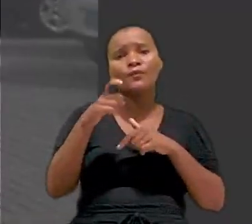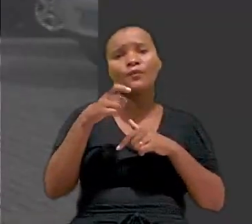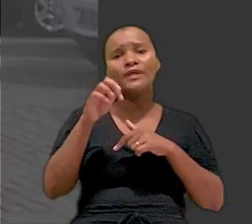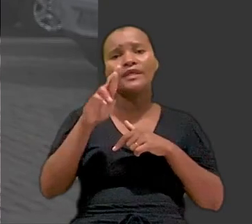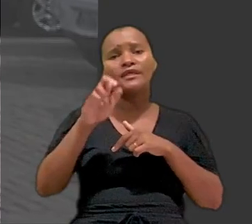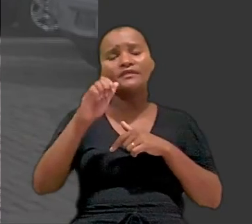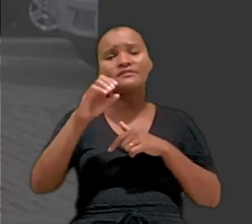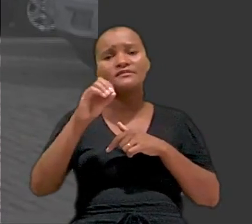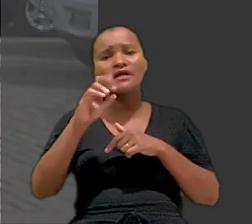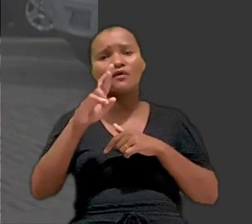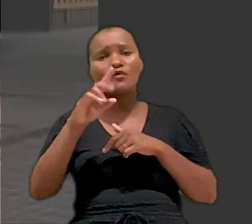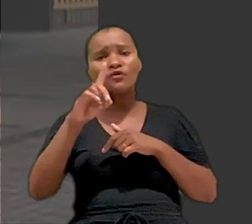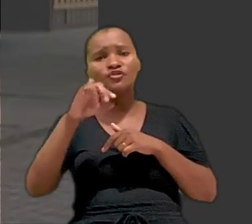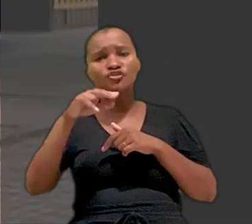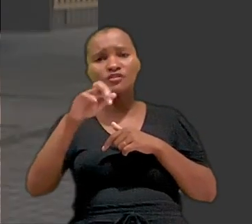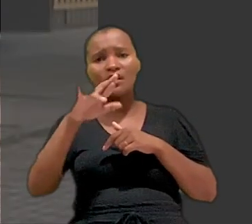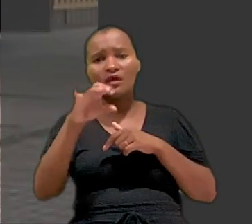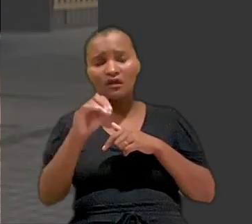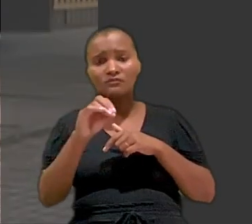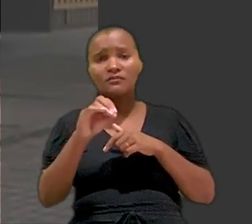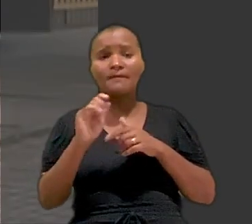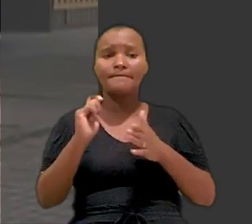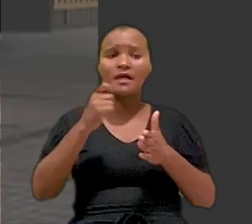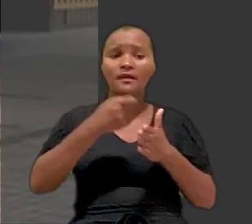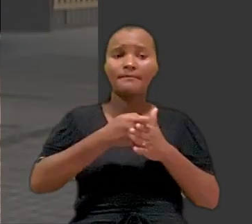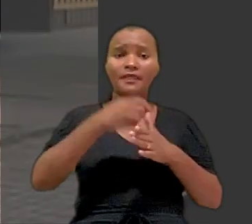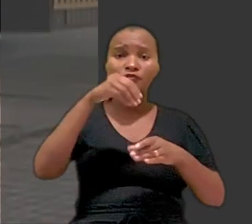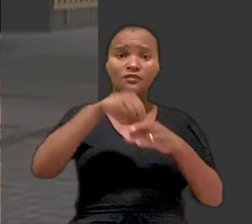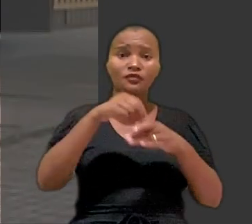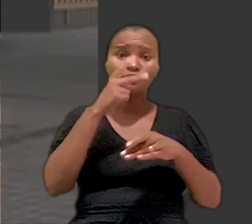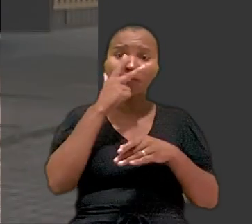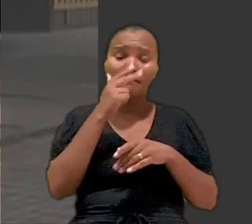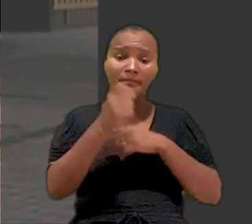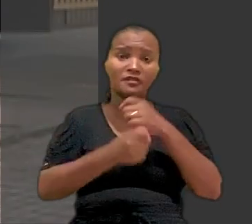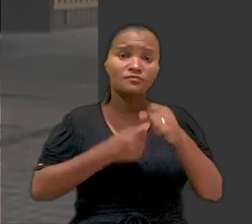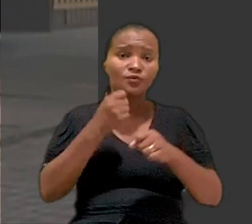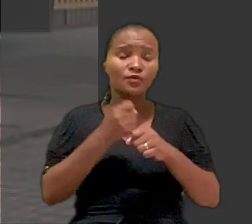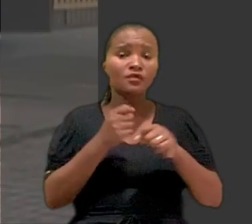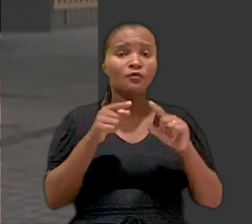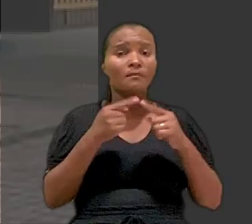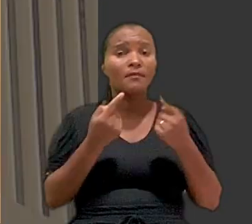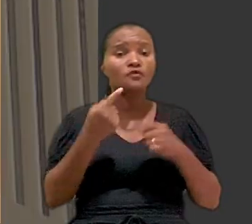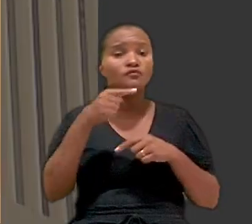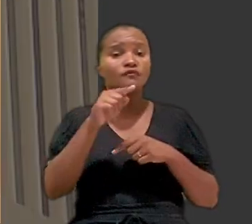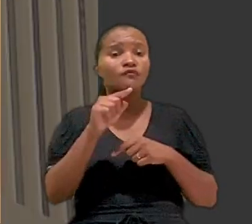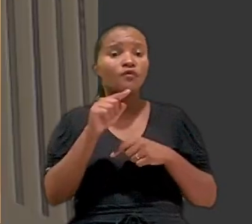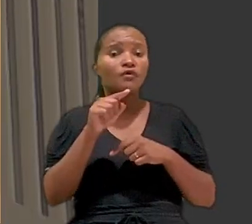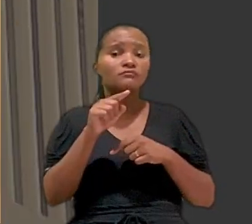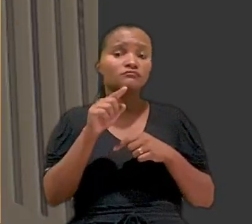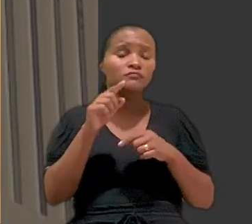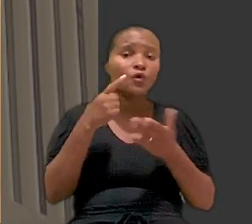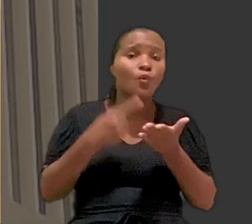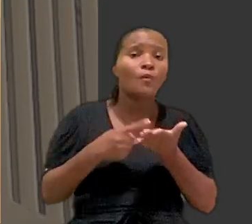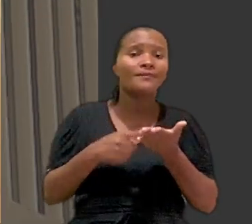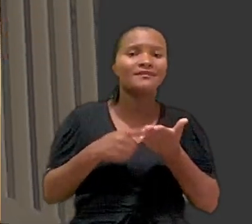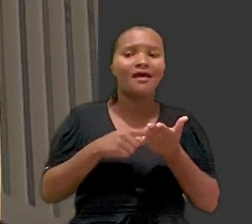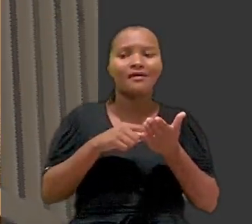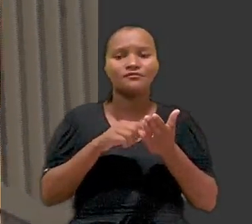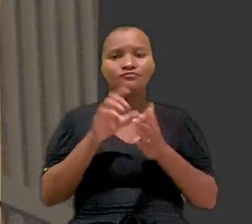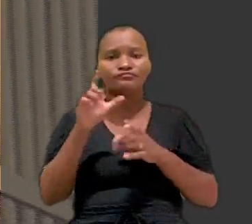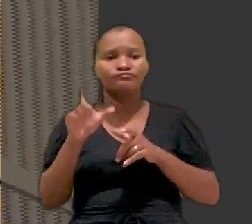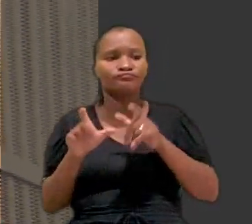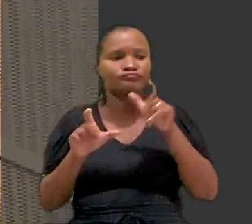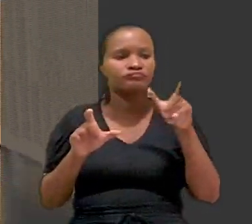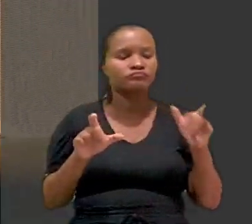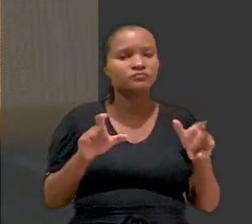de trabalho extraordinário com a compensação dentro do mesmo ano. Mas, no caso, o que houve foi um consenso entre